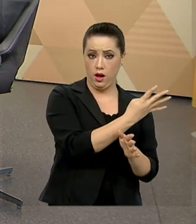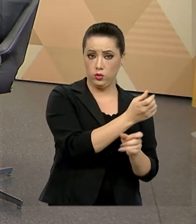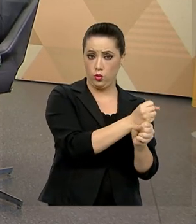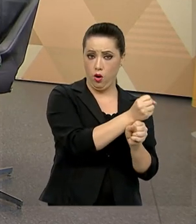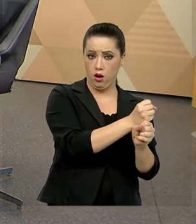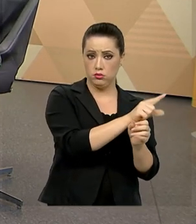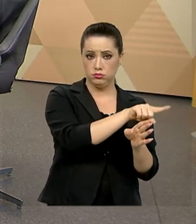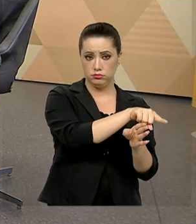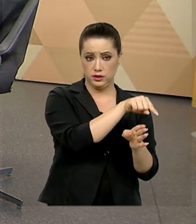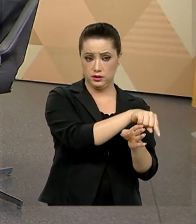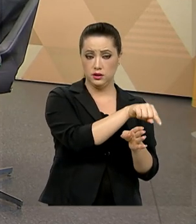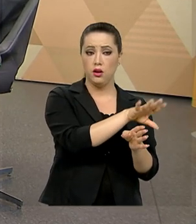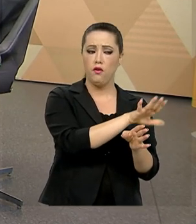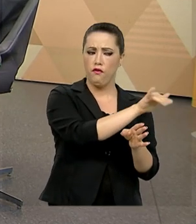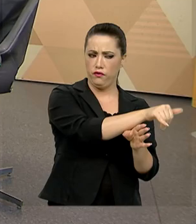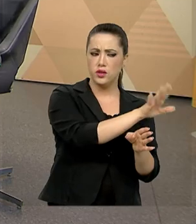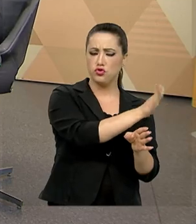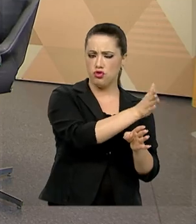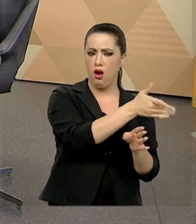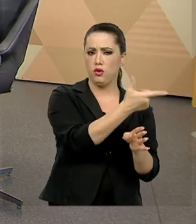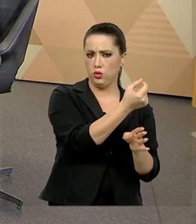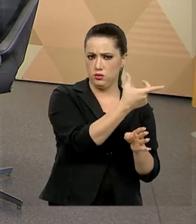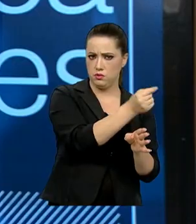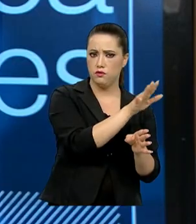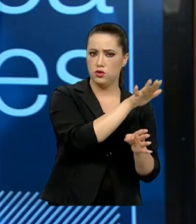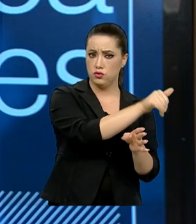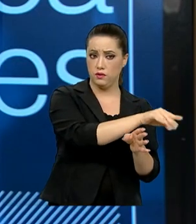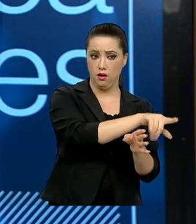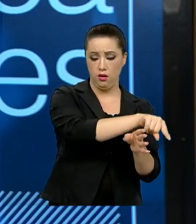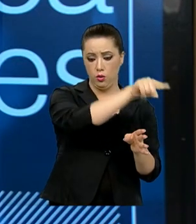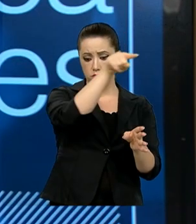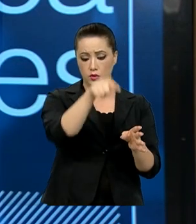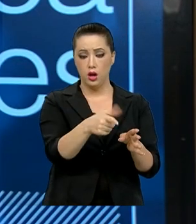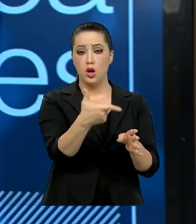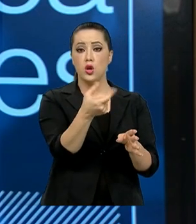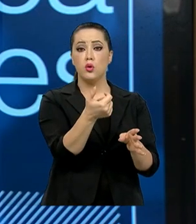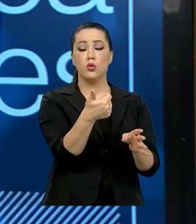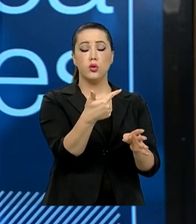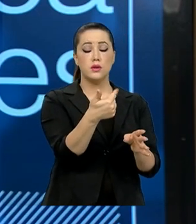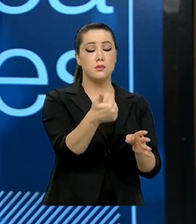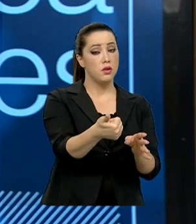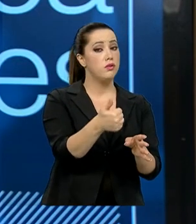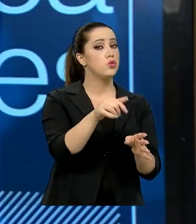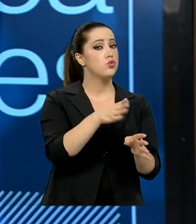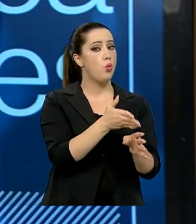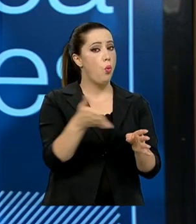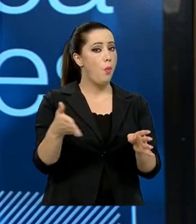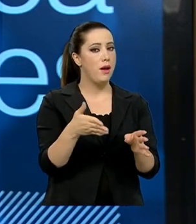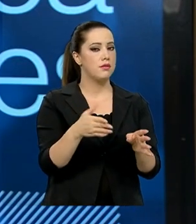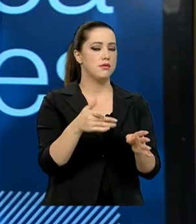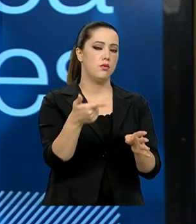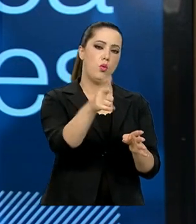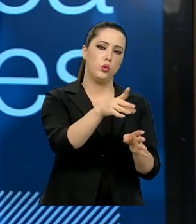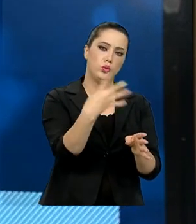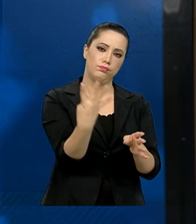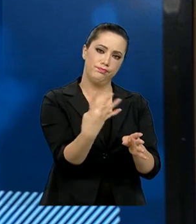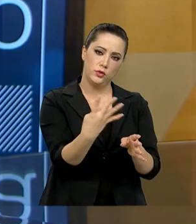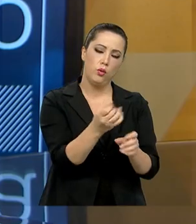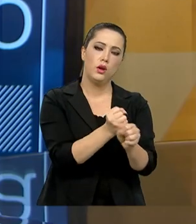Pós-Graduação. Então, estamos vivendo um momento muito importante em termos de pós-graduação brasileira.